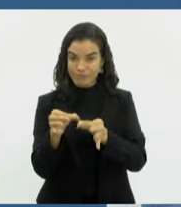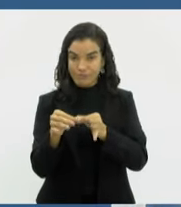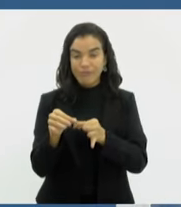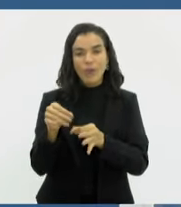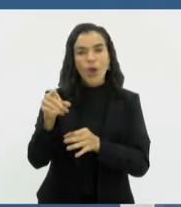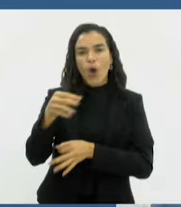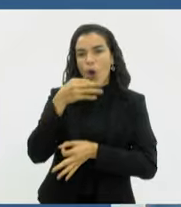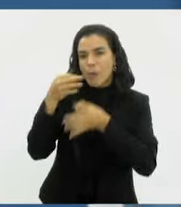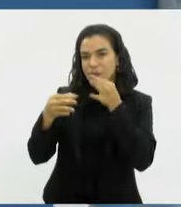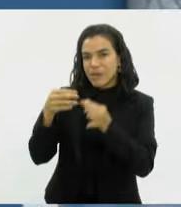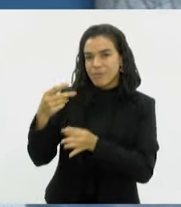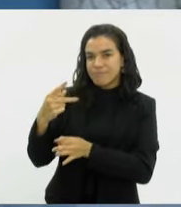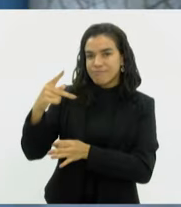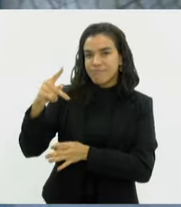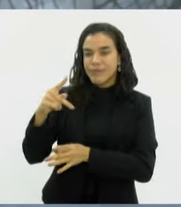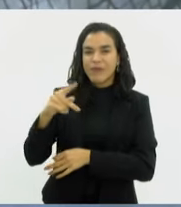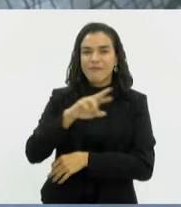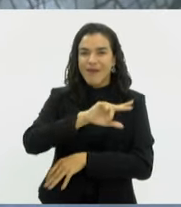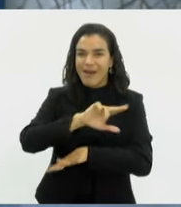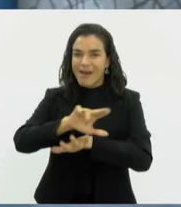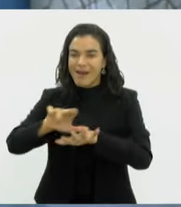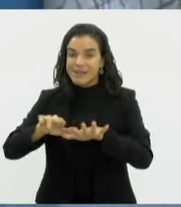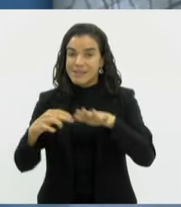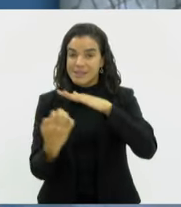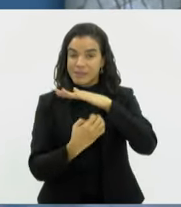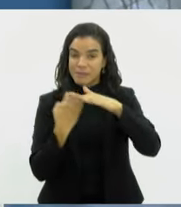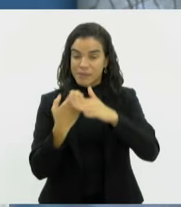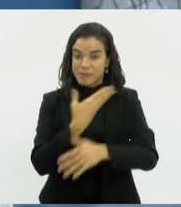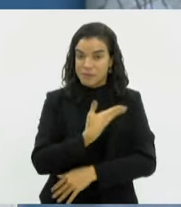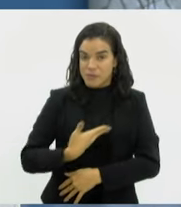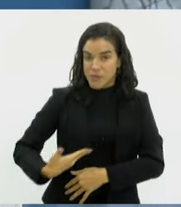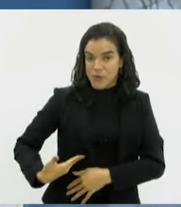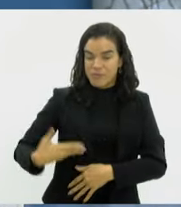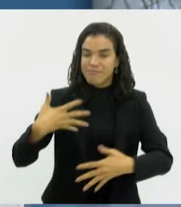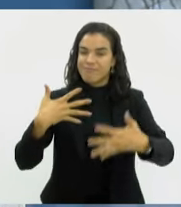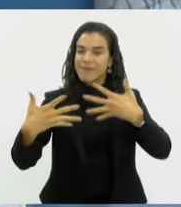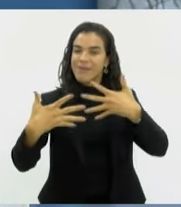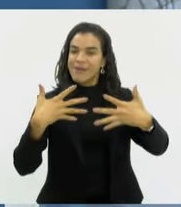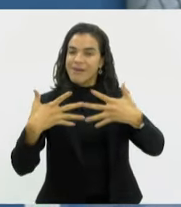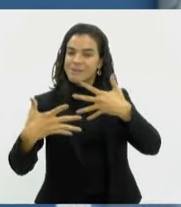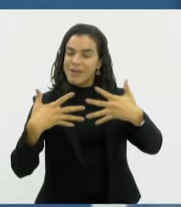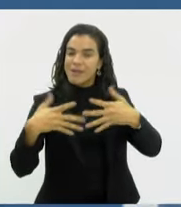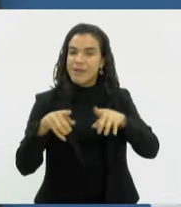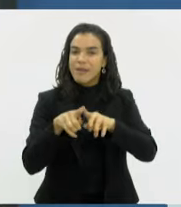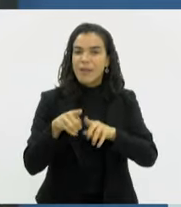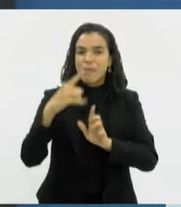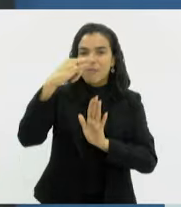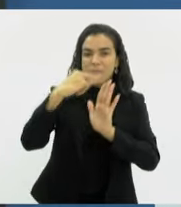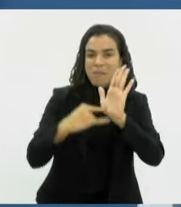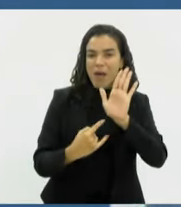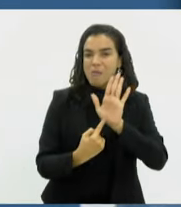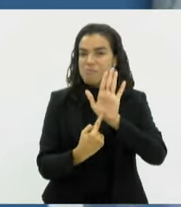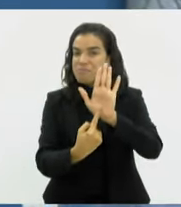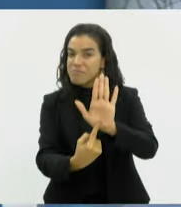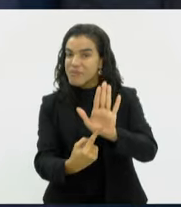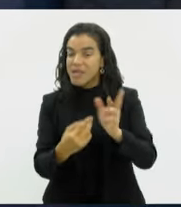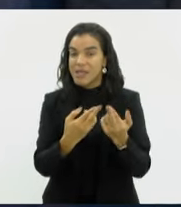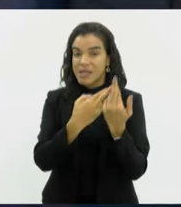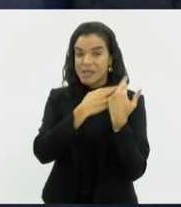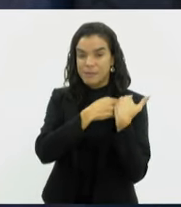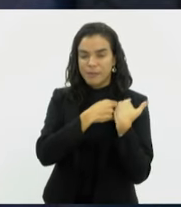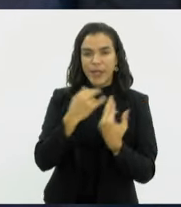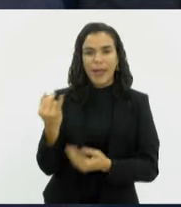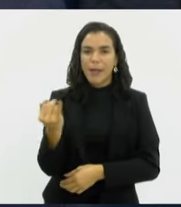ele, muitas empresas públicas passaram a adotar os princípios da transparência, prestação de contas e responsabilidade.